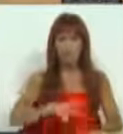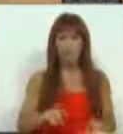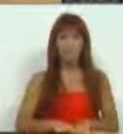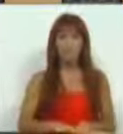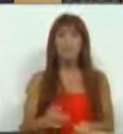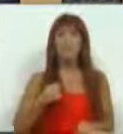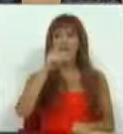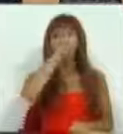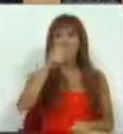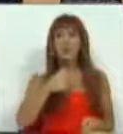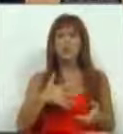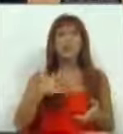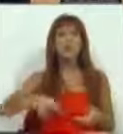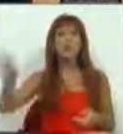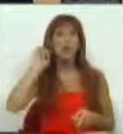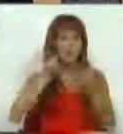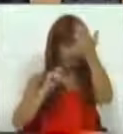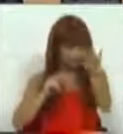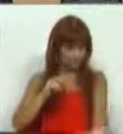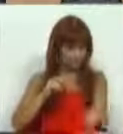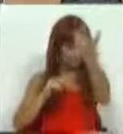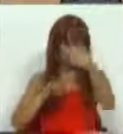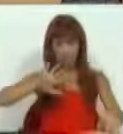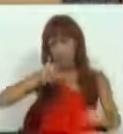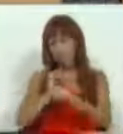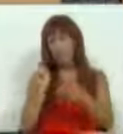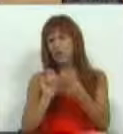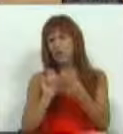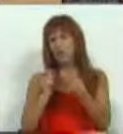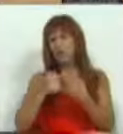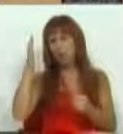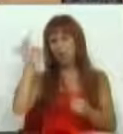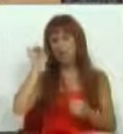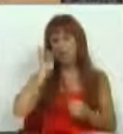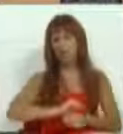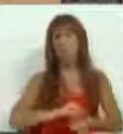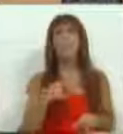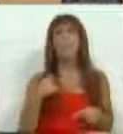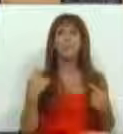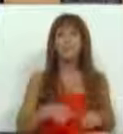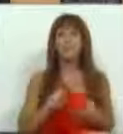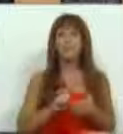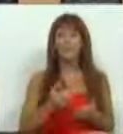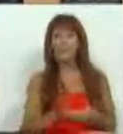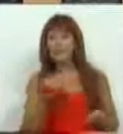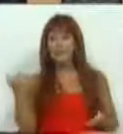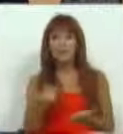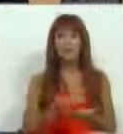lugar, gostaria de ter ouvido da sua parte um outro aspecto que nos parece fundamental. Estão a tirar